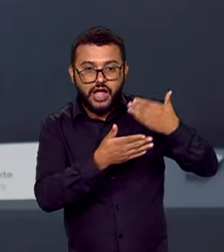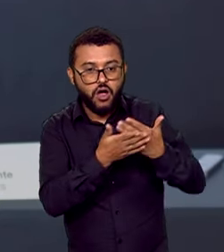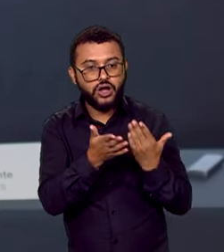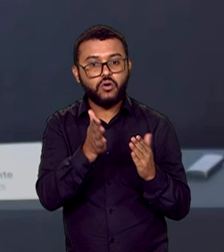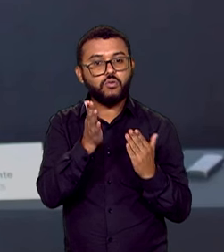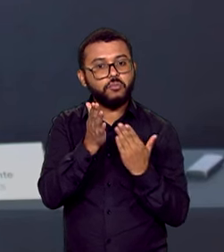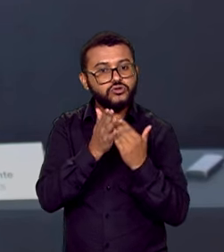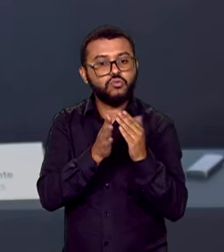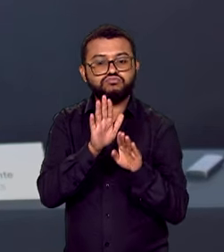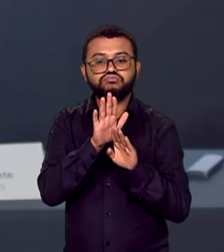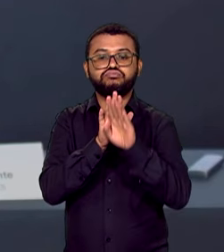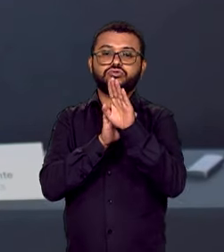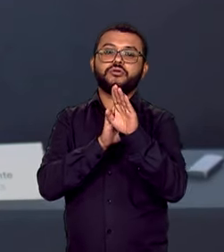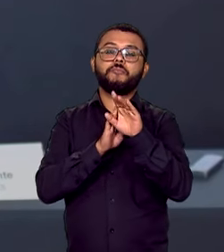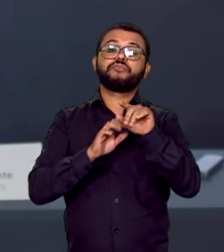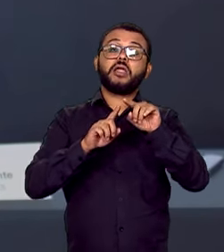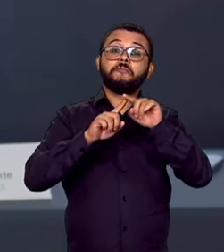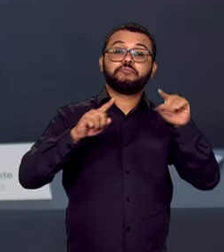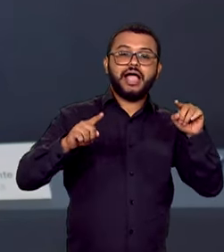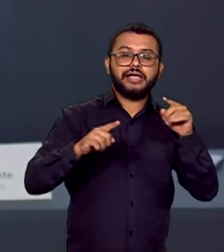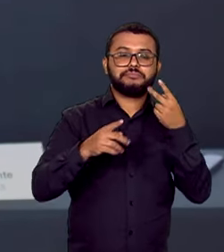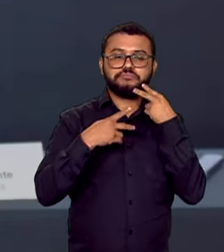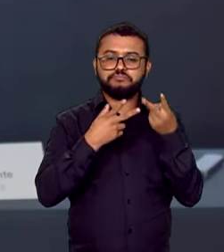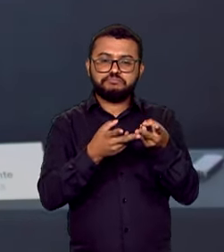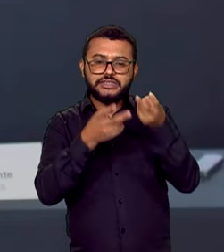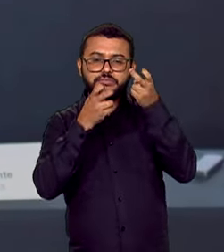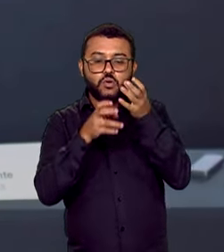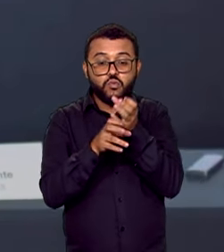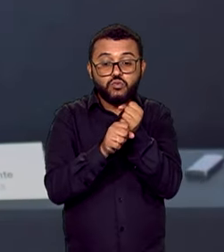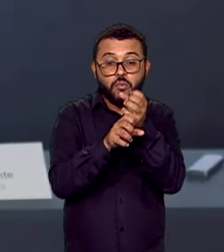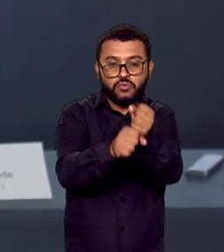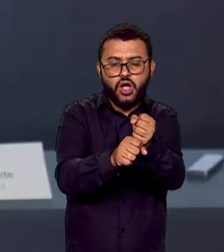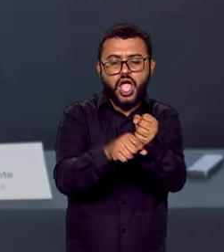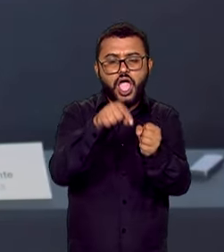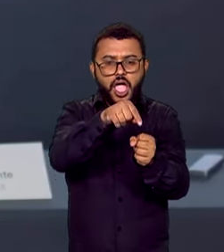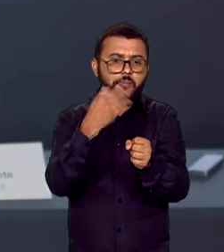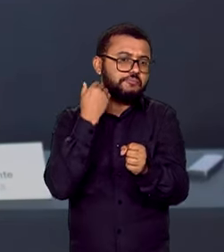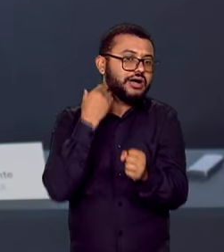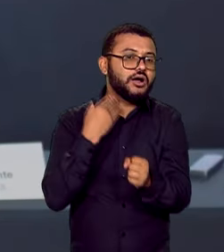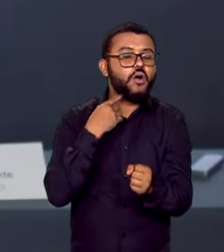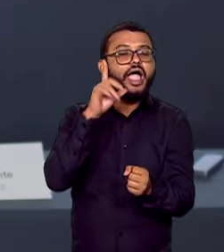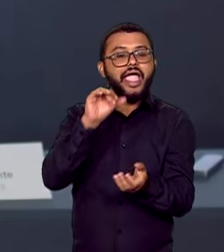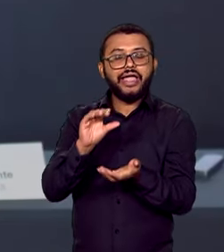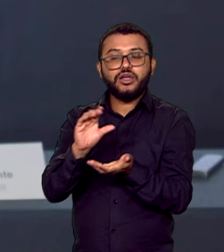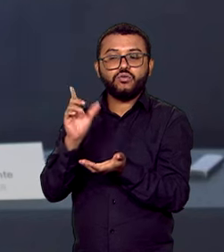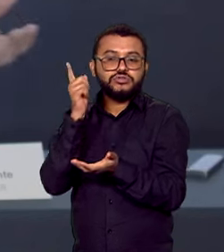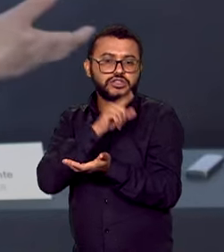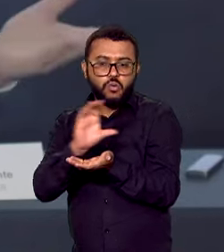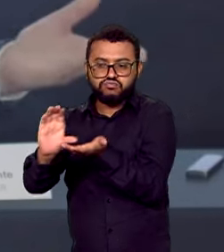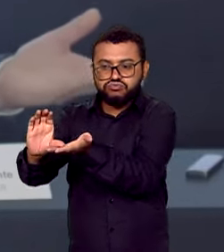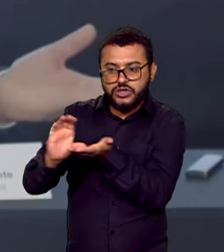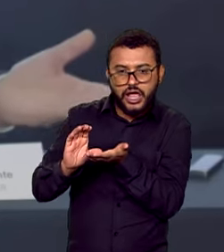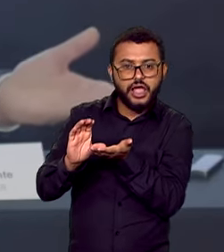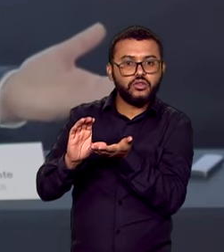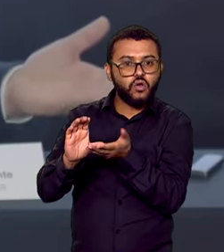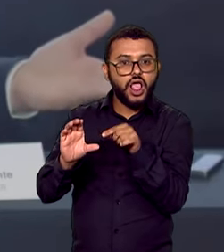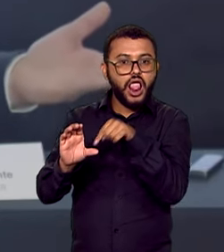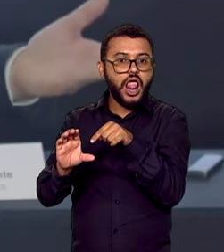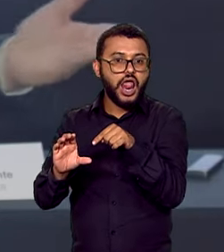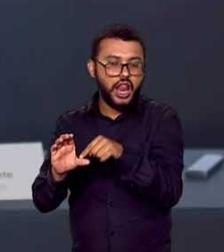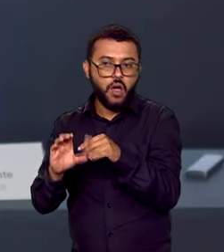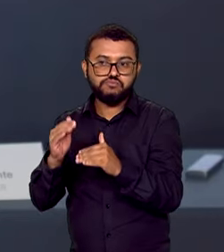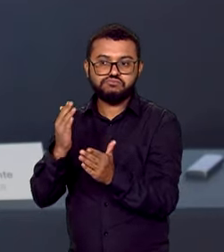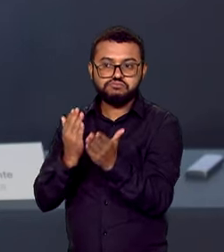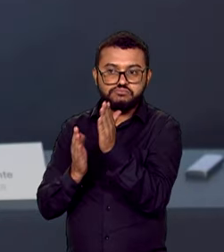nós temos um valor que é fundamental para o banco, que a nossa carteira de crédito, que voltou a crescer, porque ela vinha